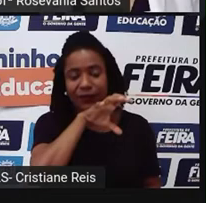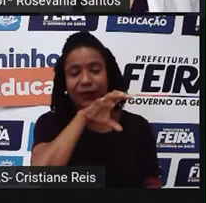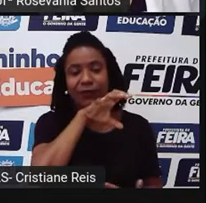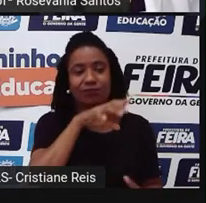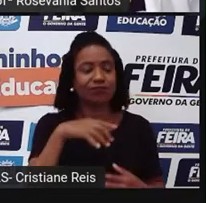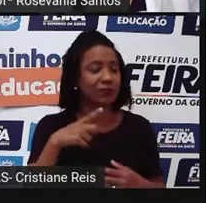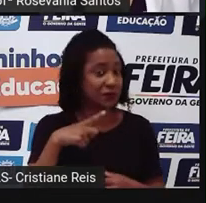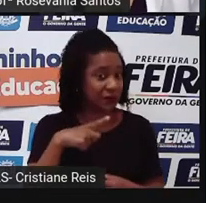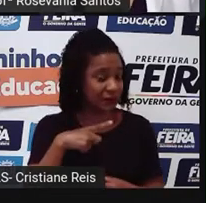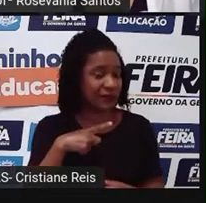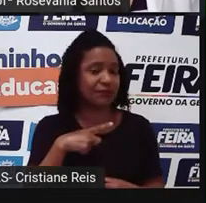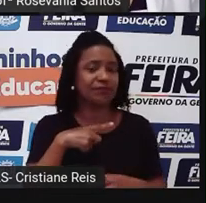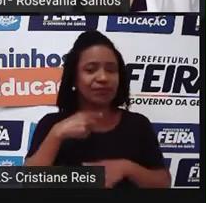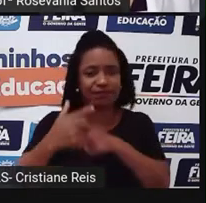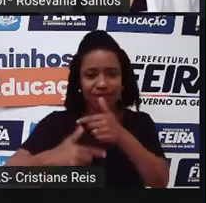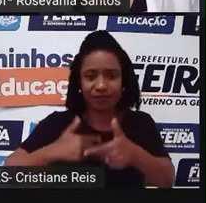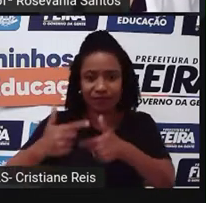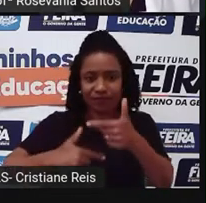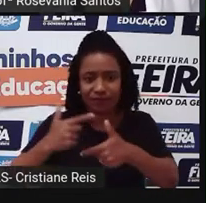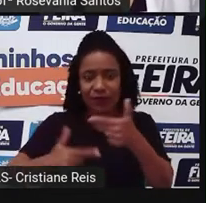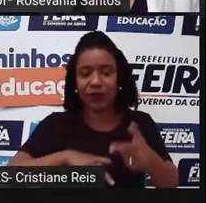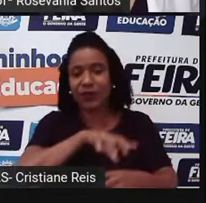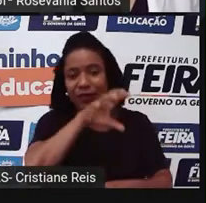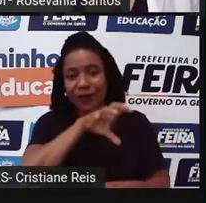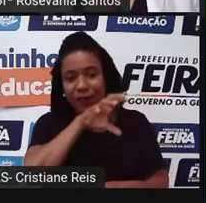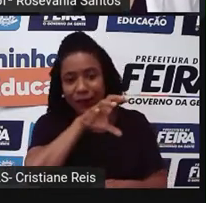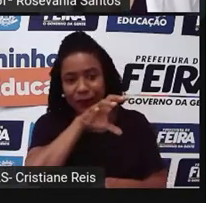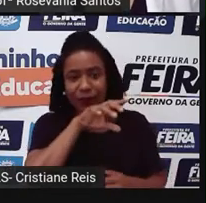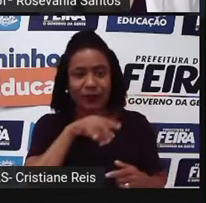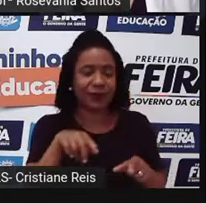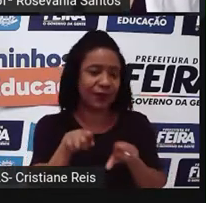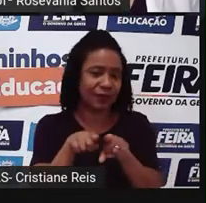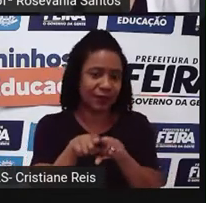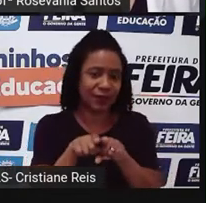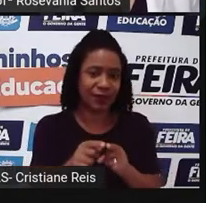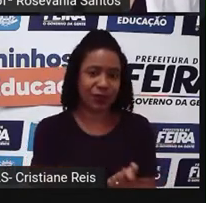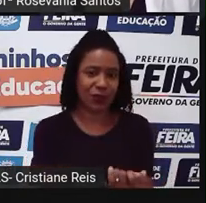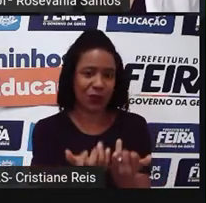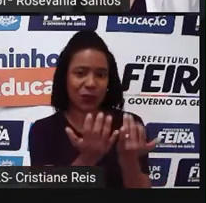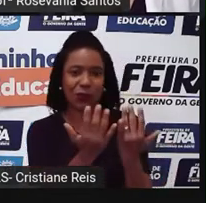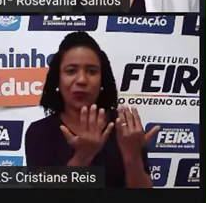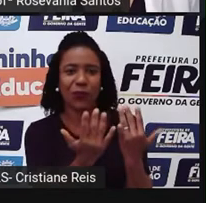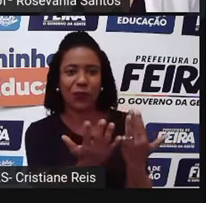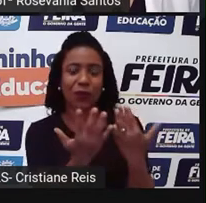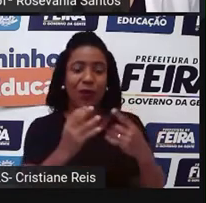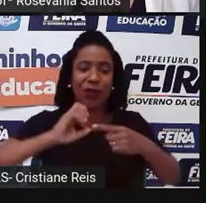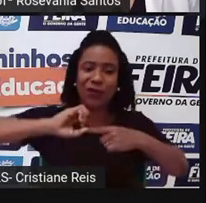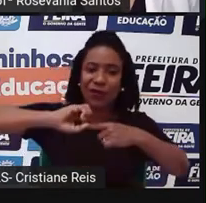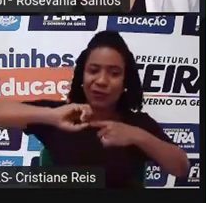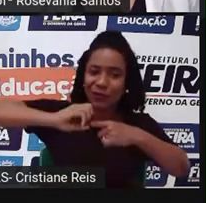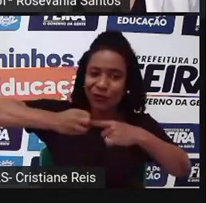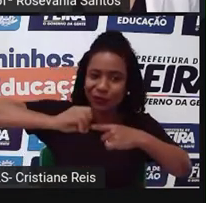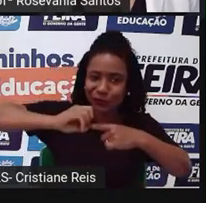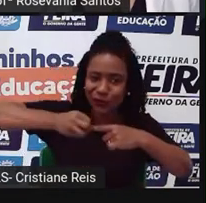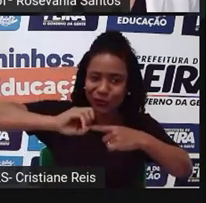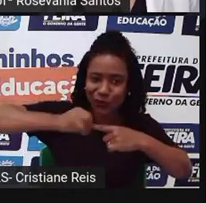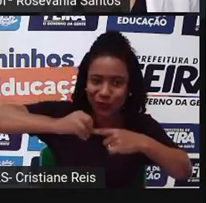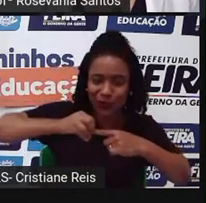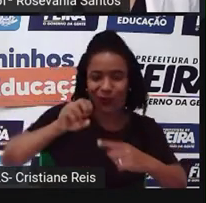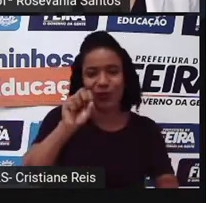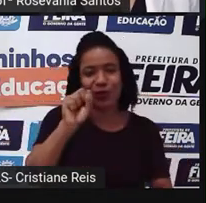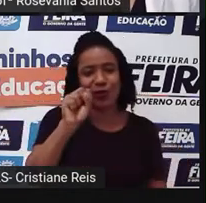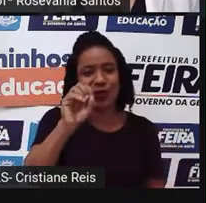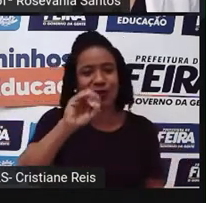é muito forte nessa região. E aqui a gente tem o plantio de soja, né? Do trigo. Então, gente chama